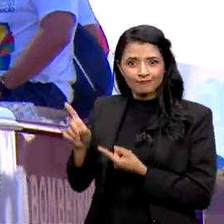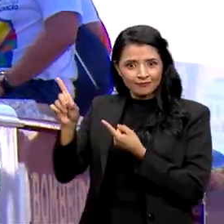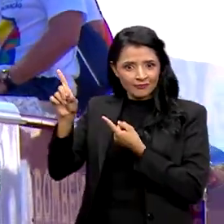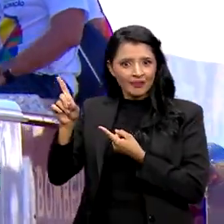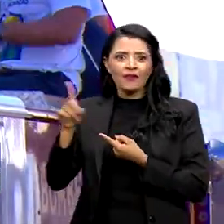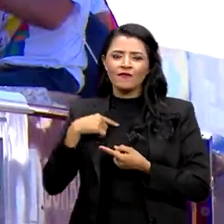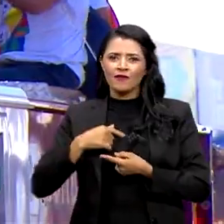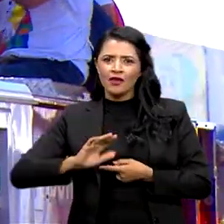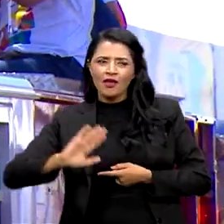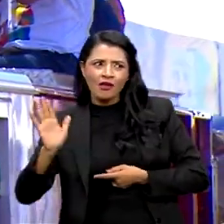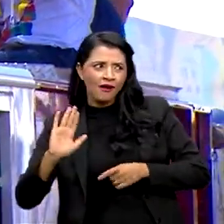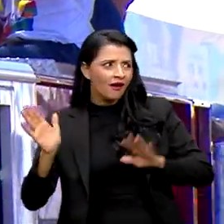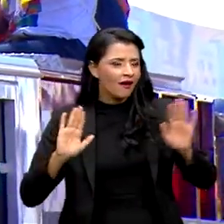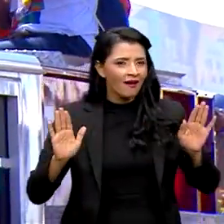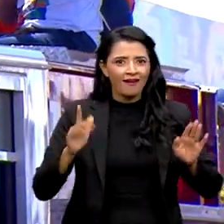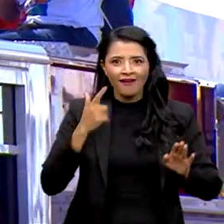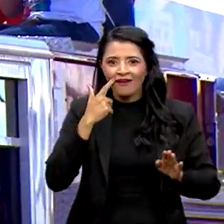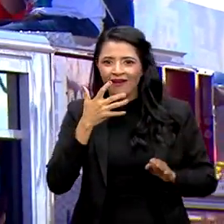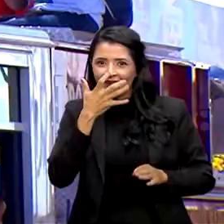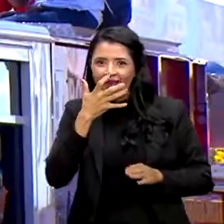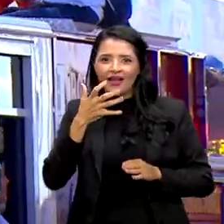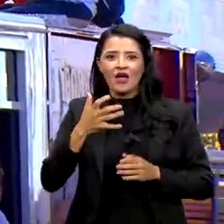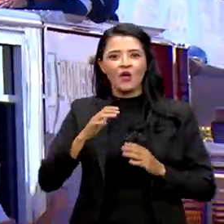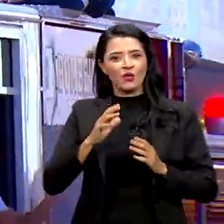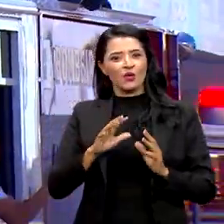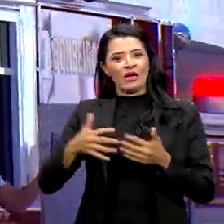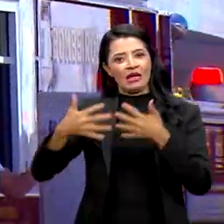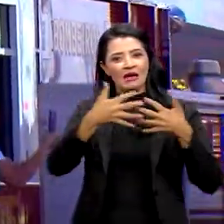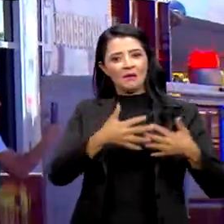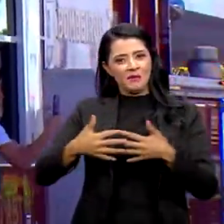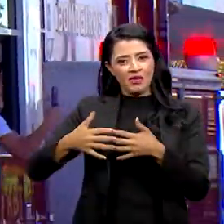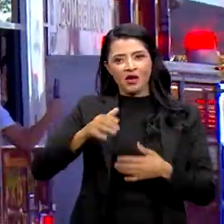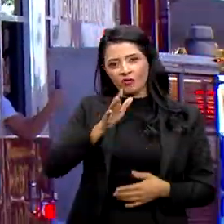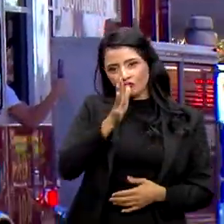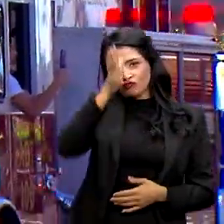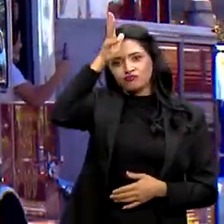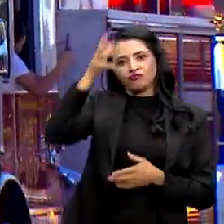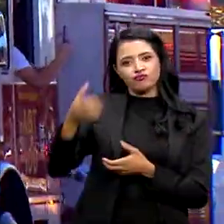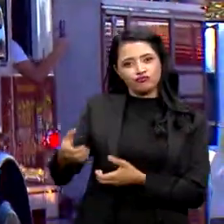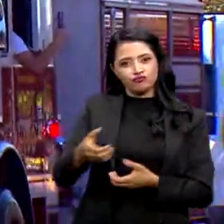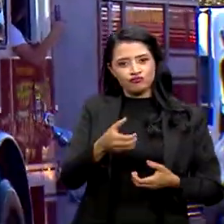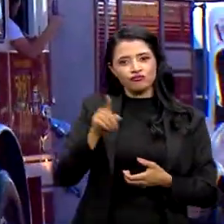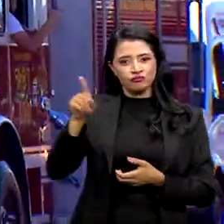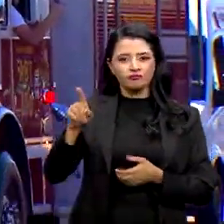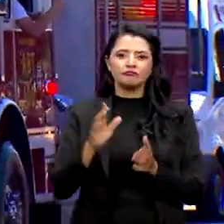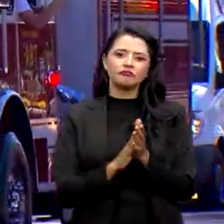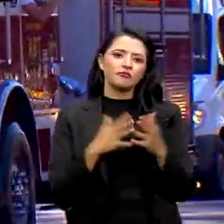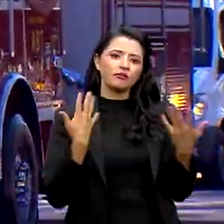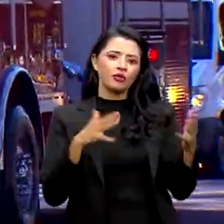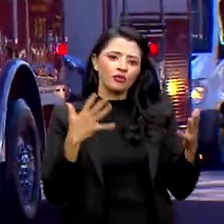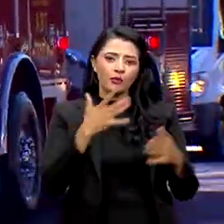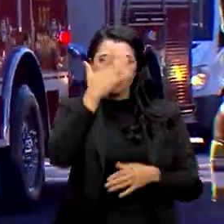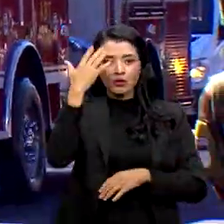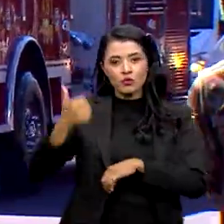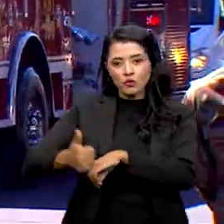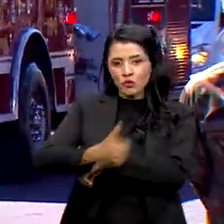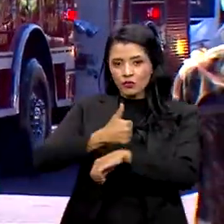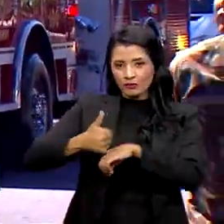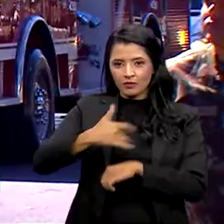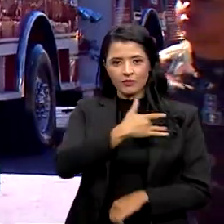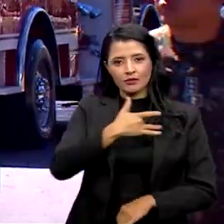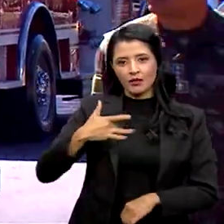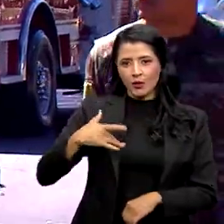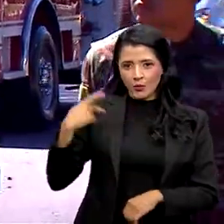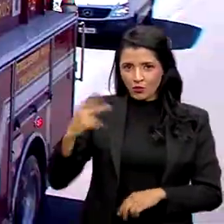veio acenando para o público no caminhão do Corpo de Bombeiros. Ele homenageou os profissionais da saúde